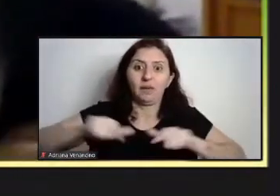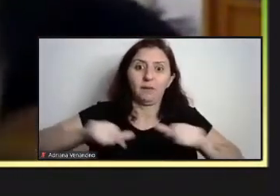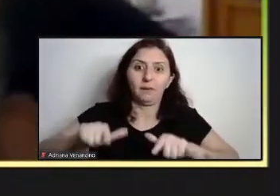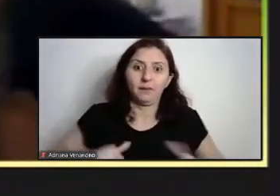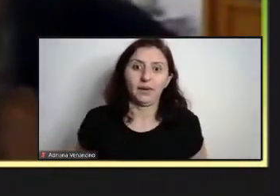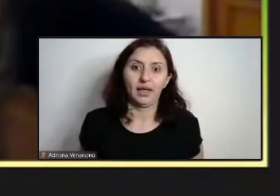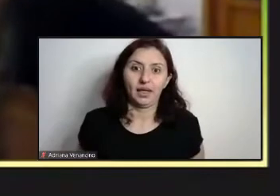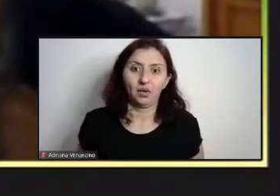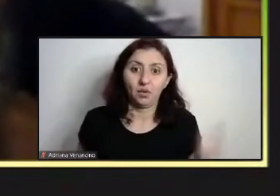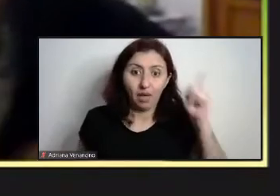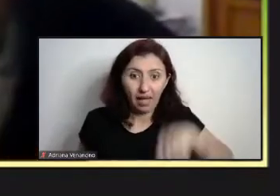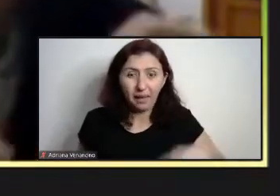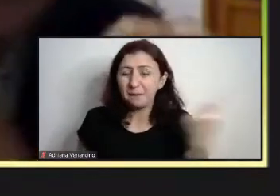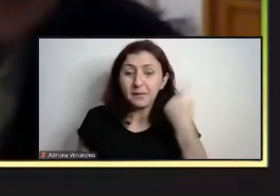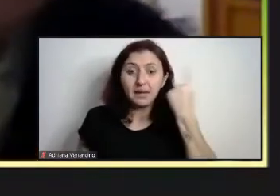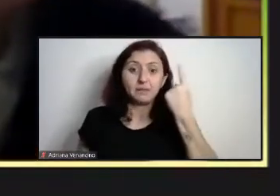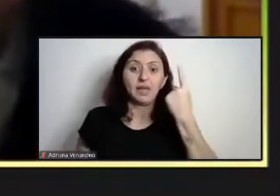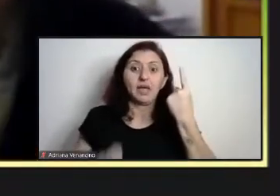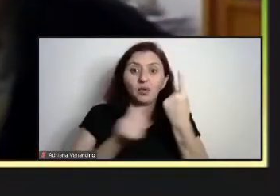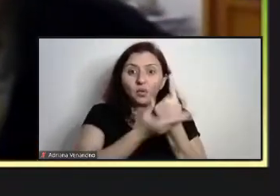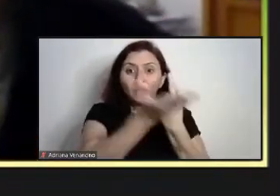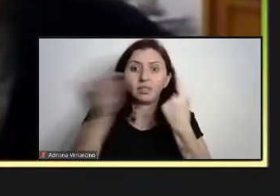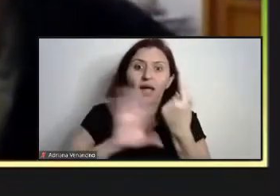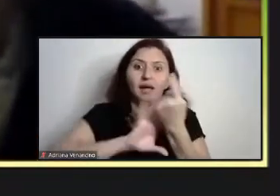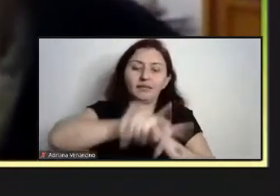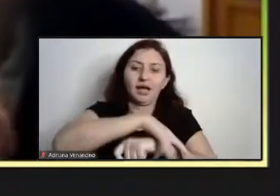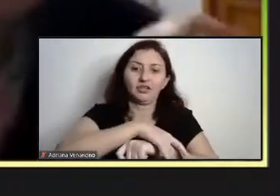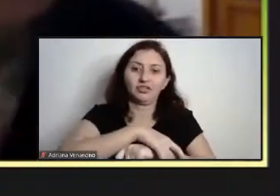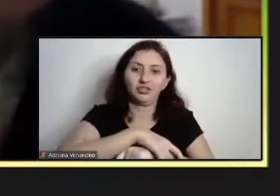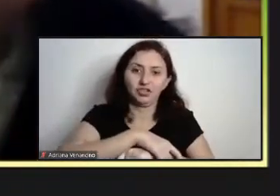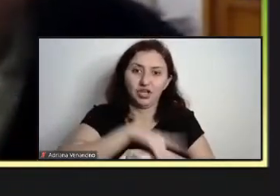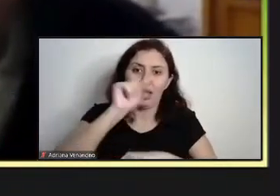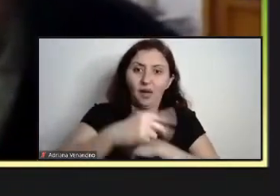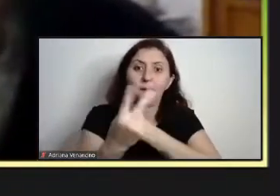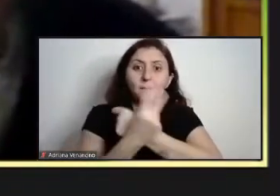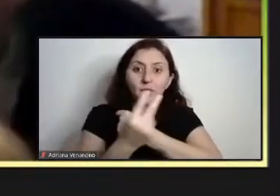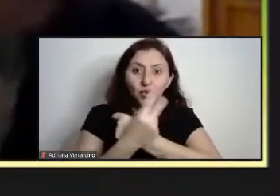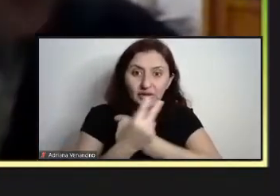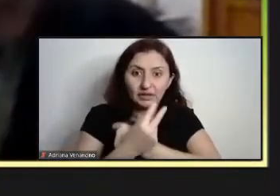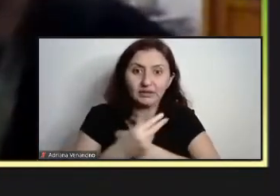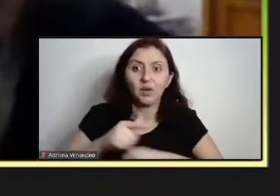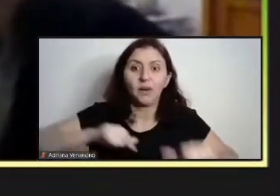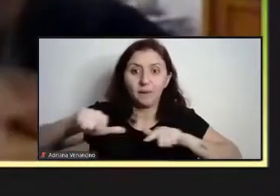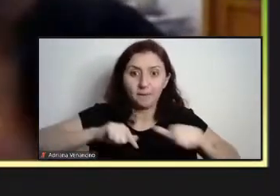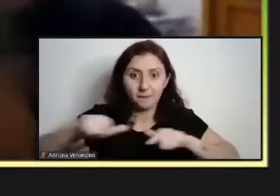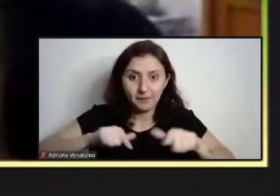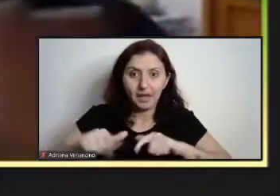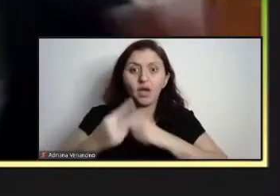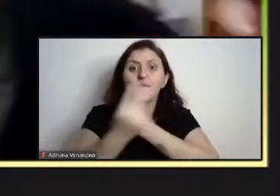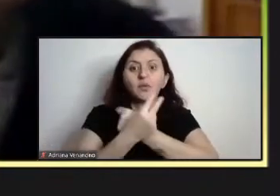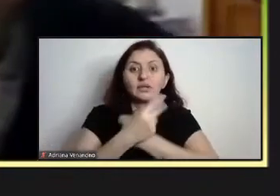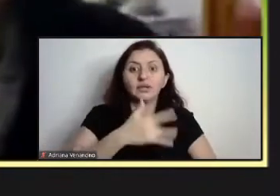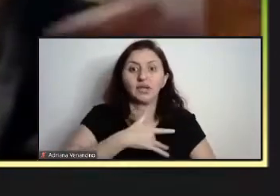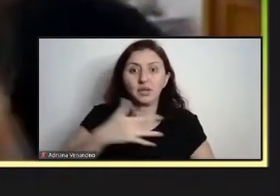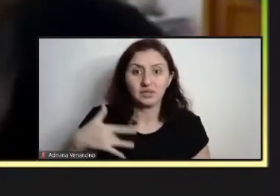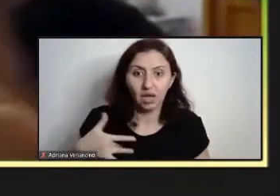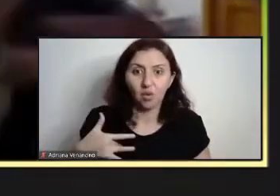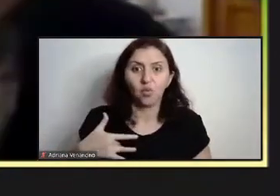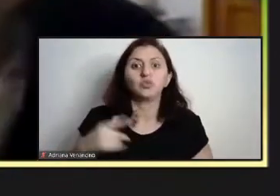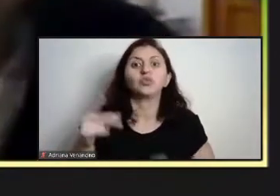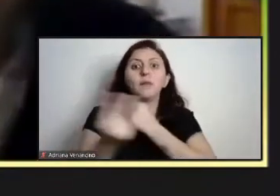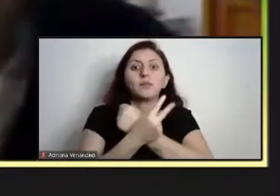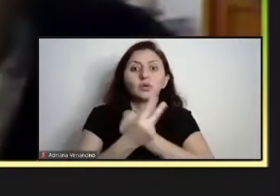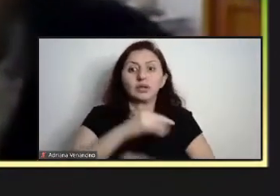coisa que deveria ter sido garantido, proteção ao emprego, proteção à saúde, garantia de renda. Essas são três questões